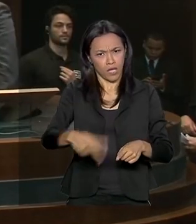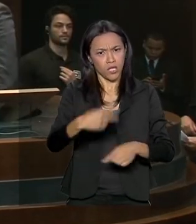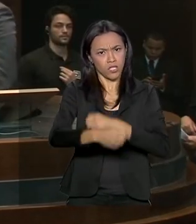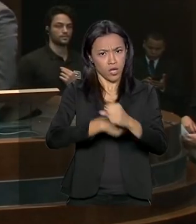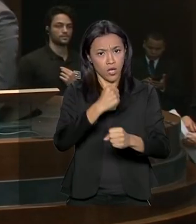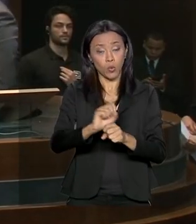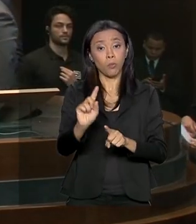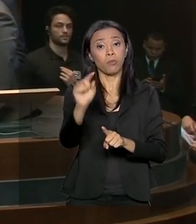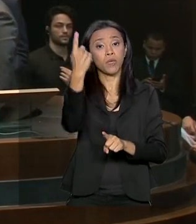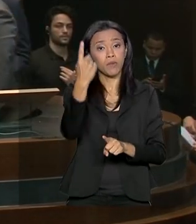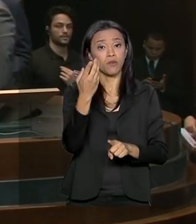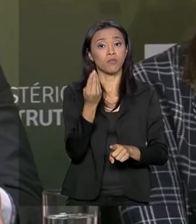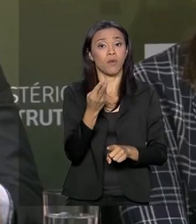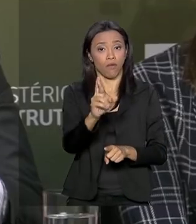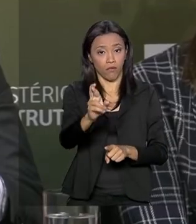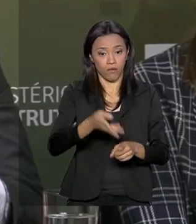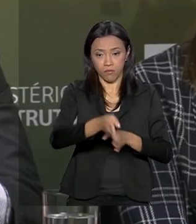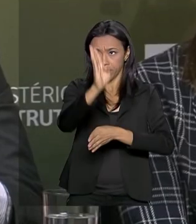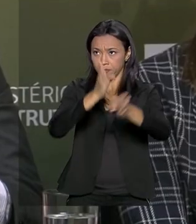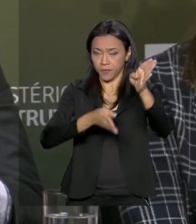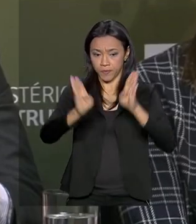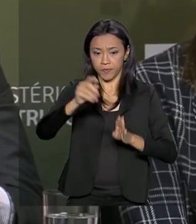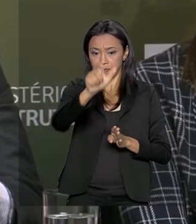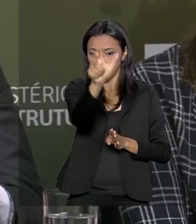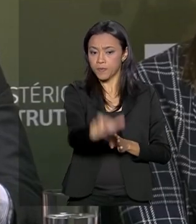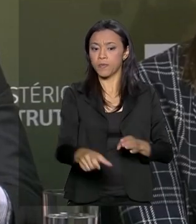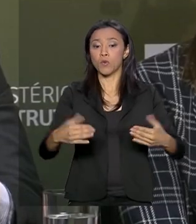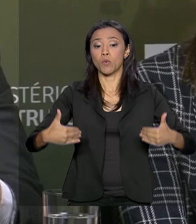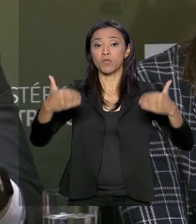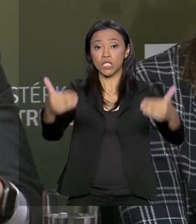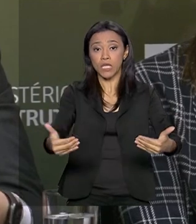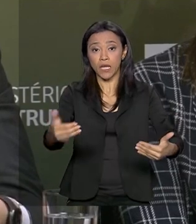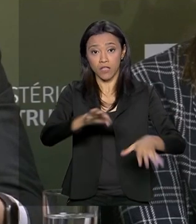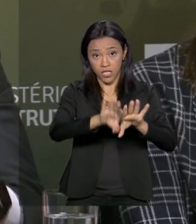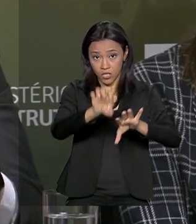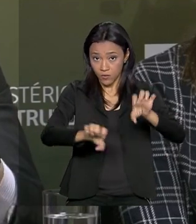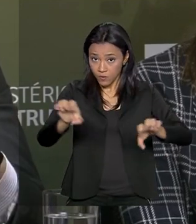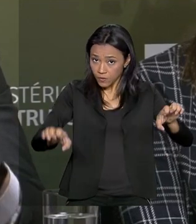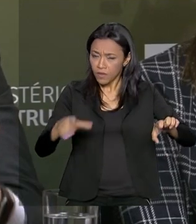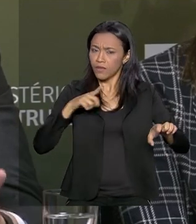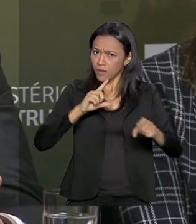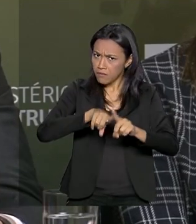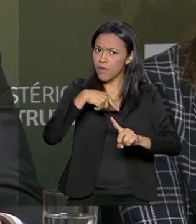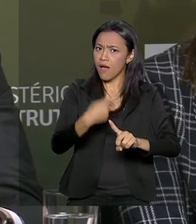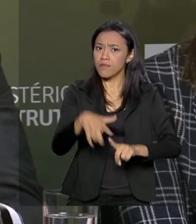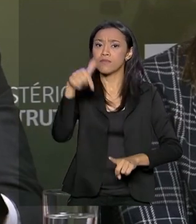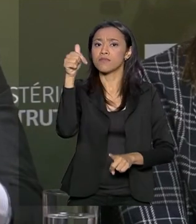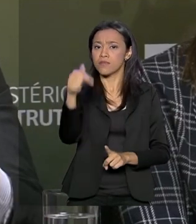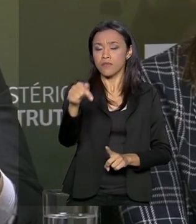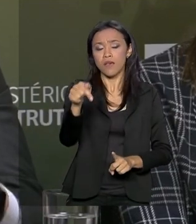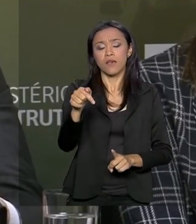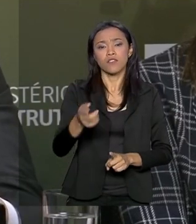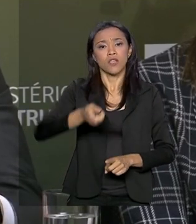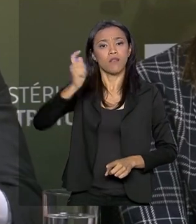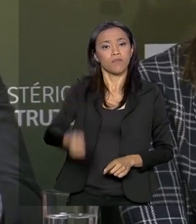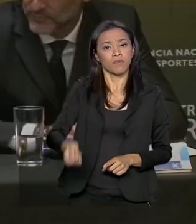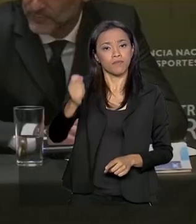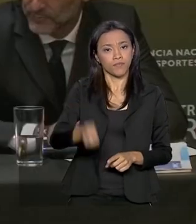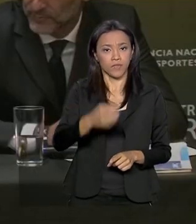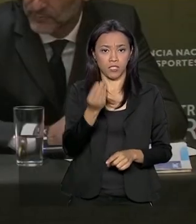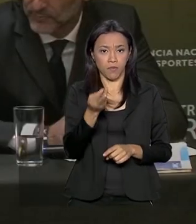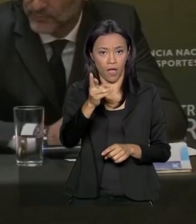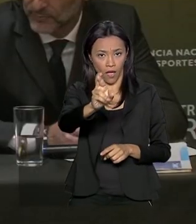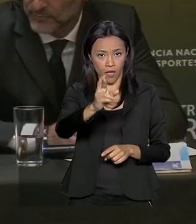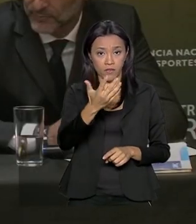primeiro de rodovias. O Ministério da Infraestrutura informou que já existem mais sete processos de concessão de estradas federais